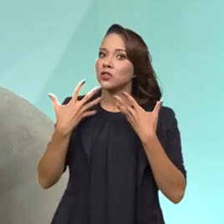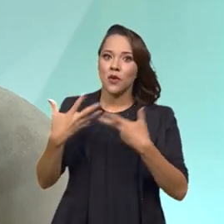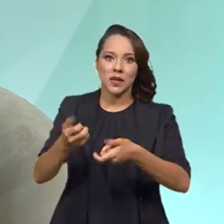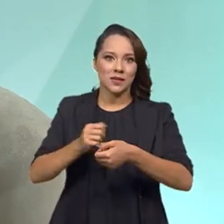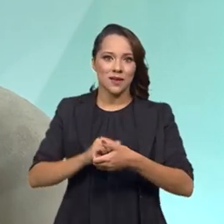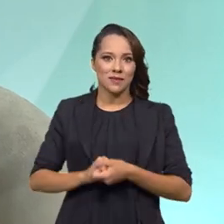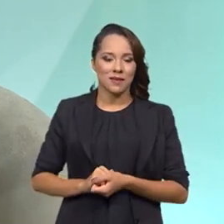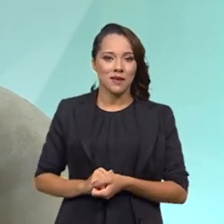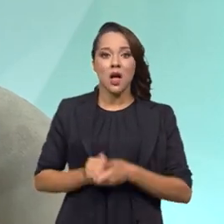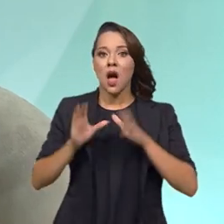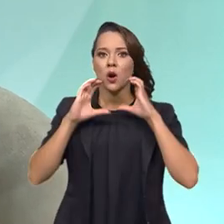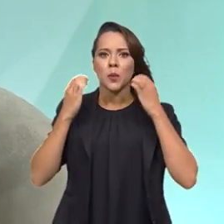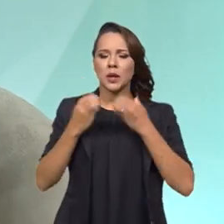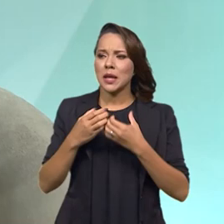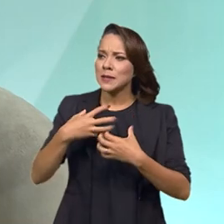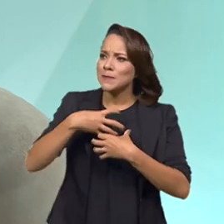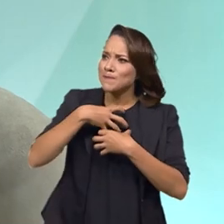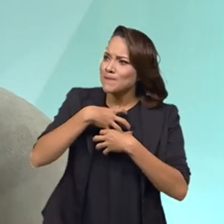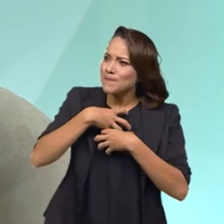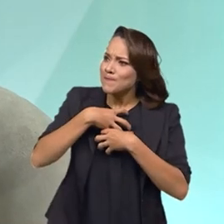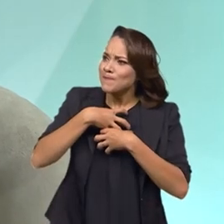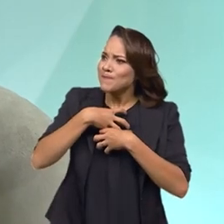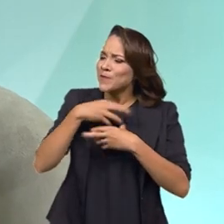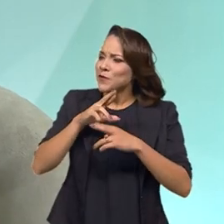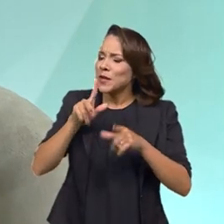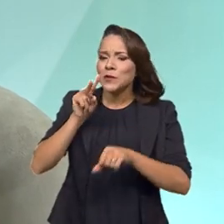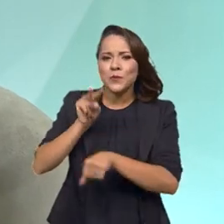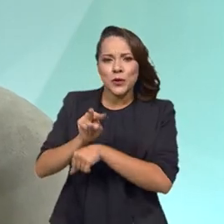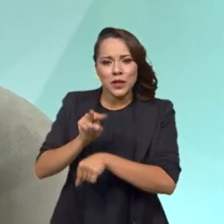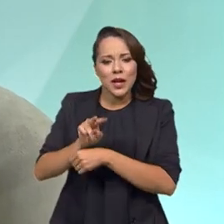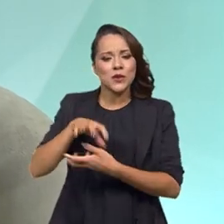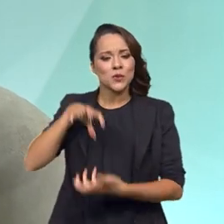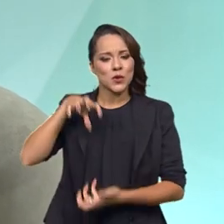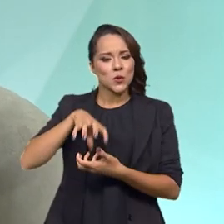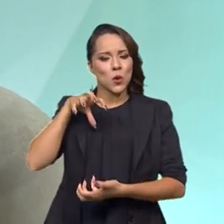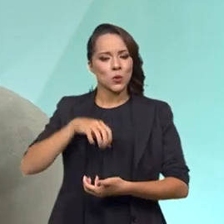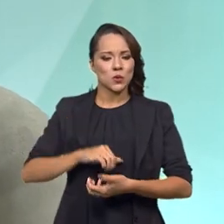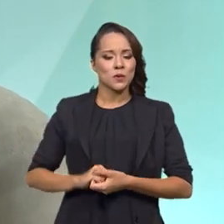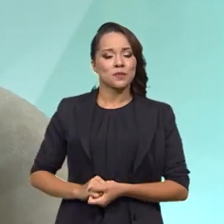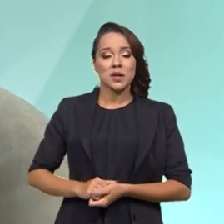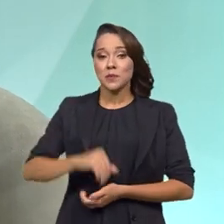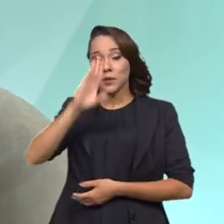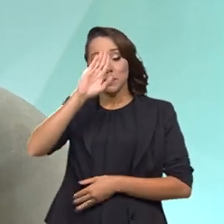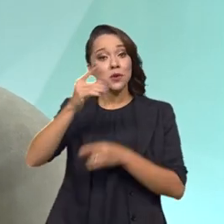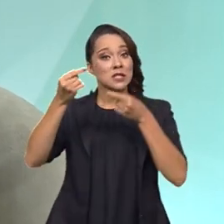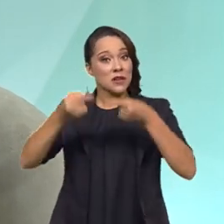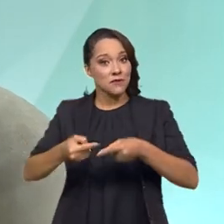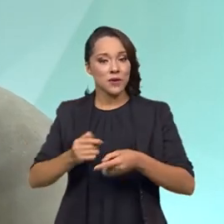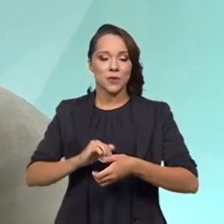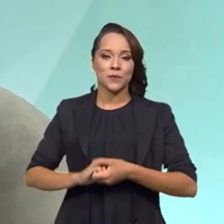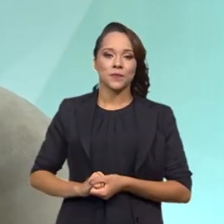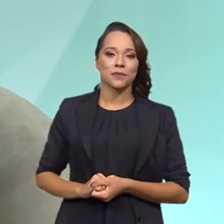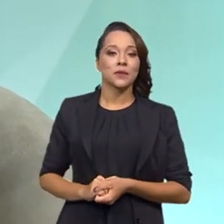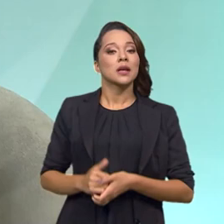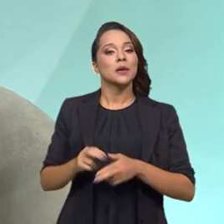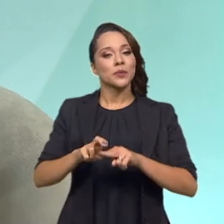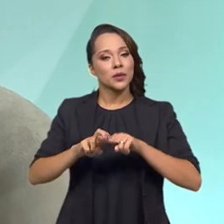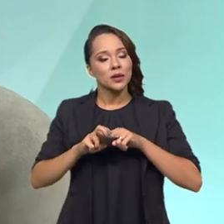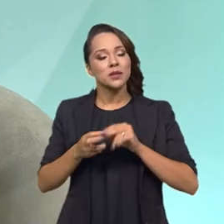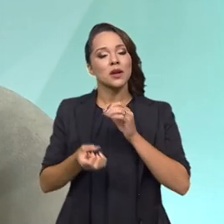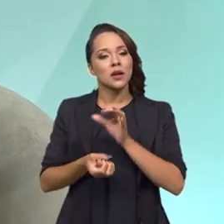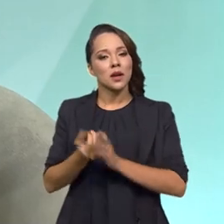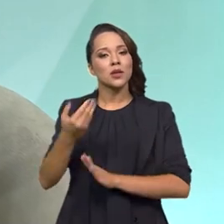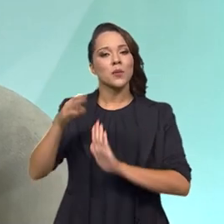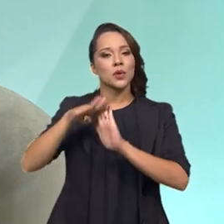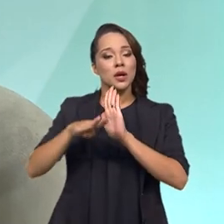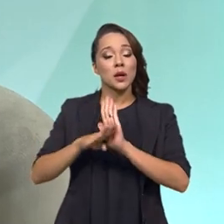A comunidade hoje tem um sentimento diferente de proteção. Esse é o maior desafio da Secretaria. E, para isso, nós estamos criando